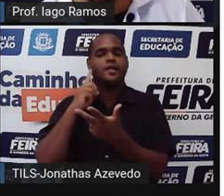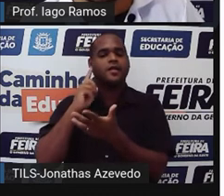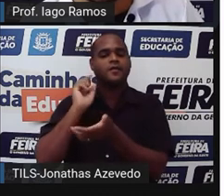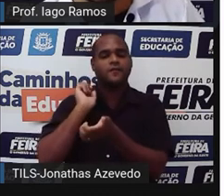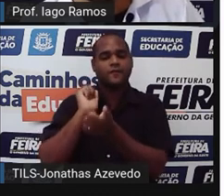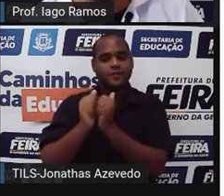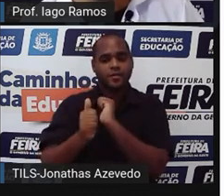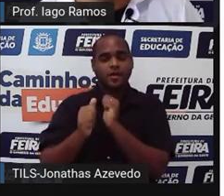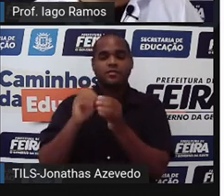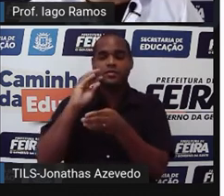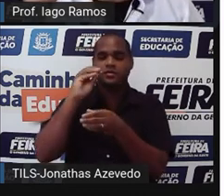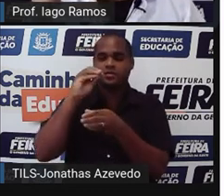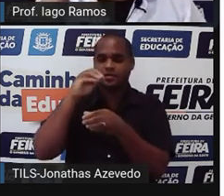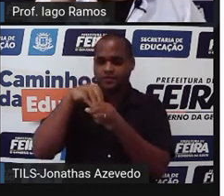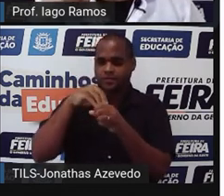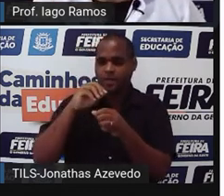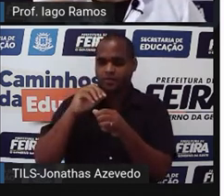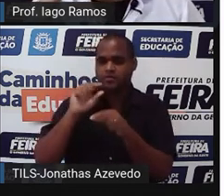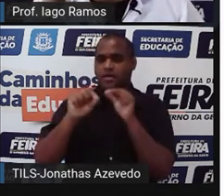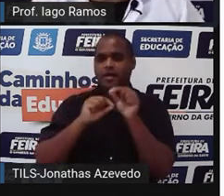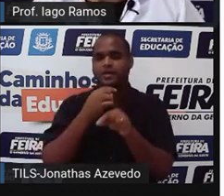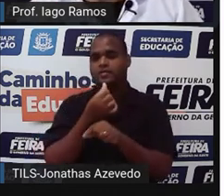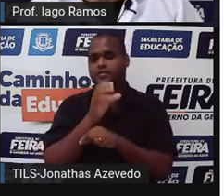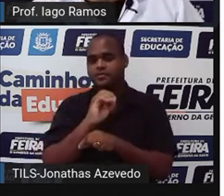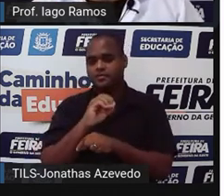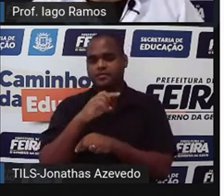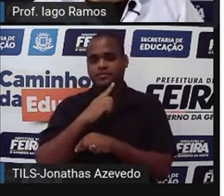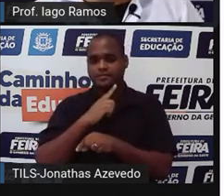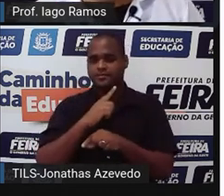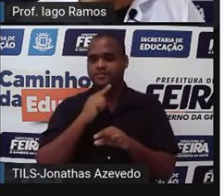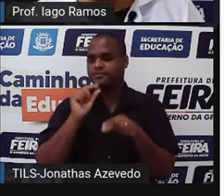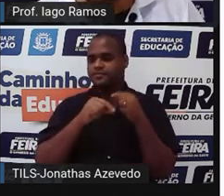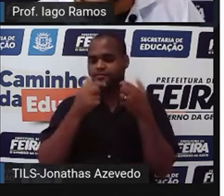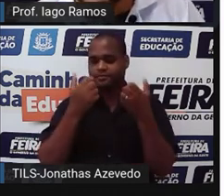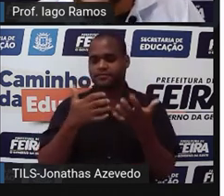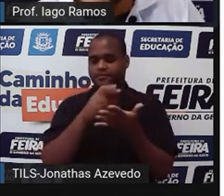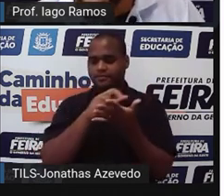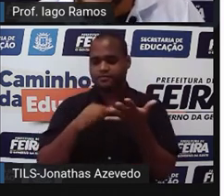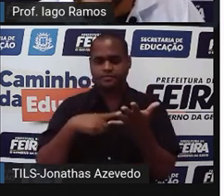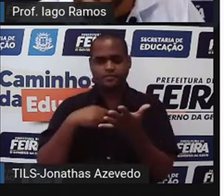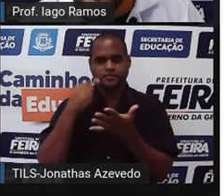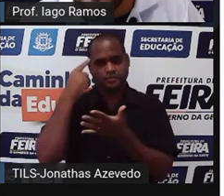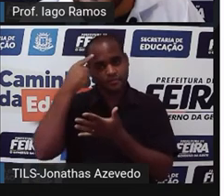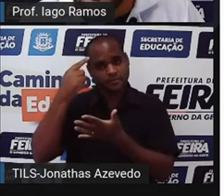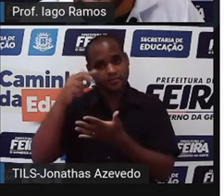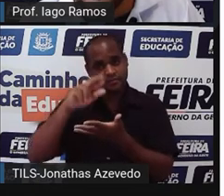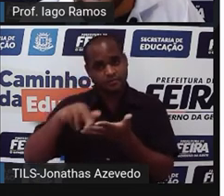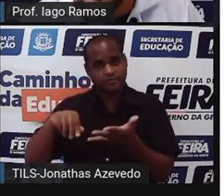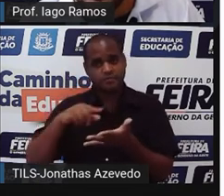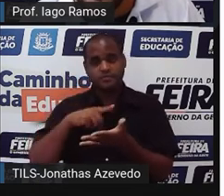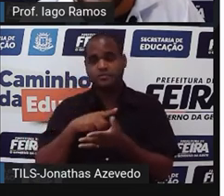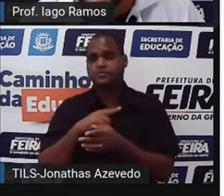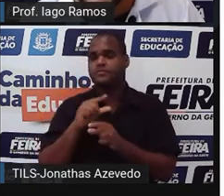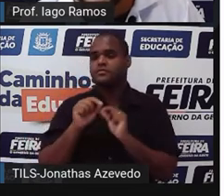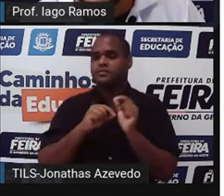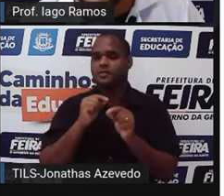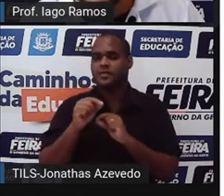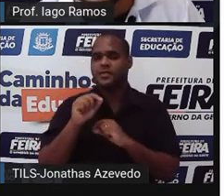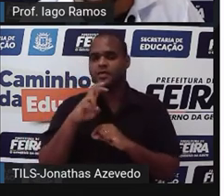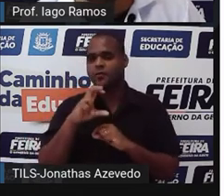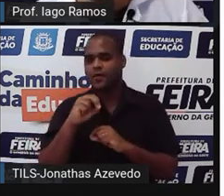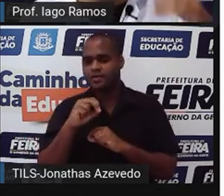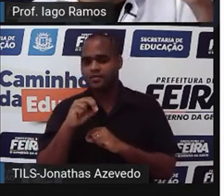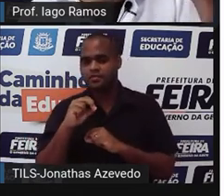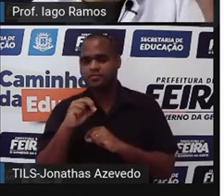dar sessenta. Então, eu vou fazer uma barrinha em pé passando um pouquinho do cinquenta que aparece ali, ó. Pra dar uma